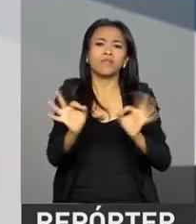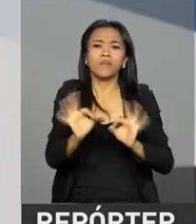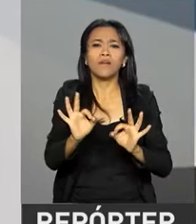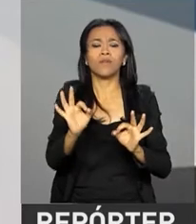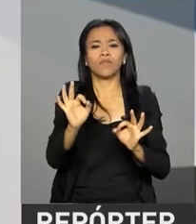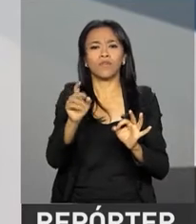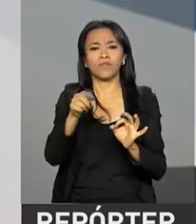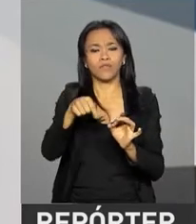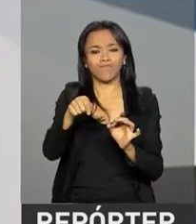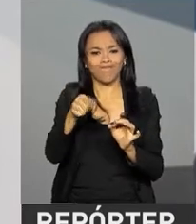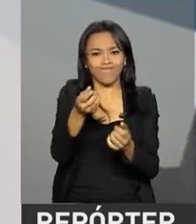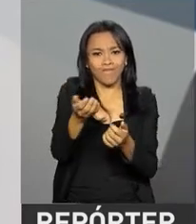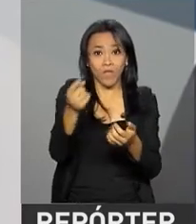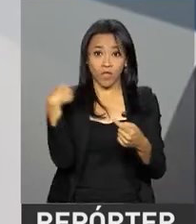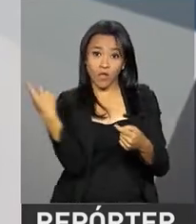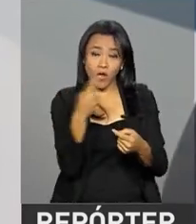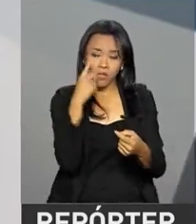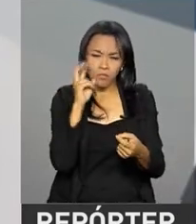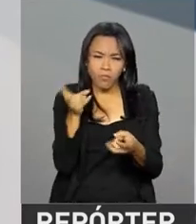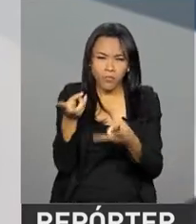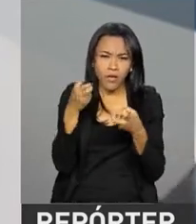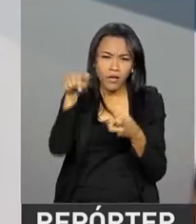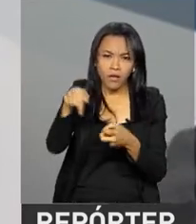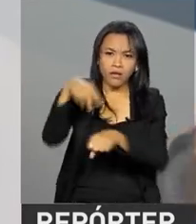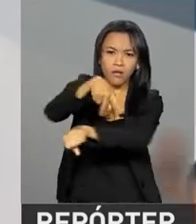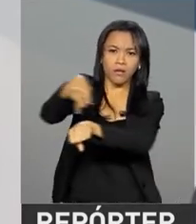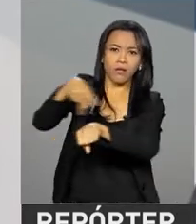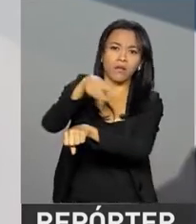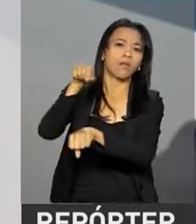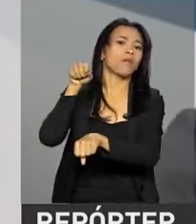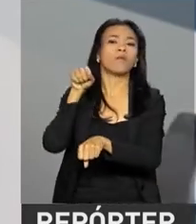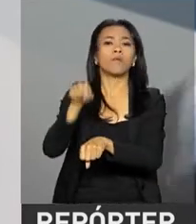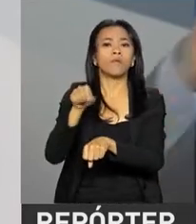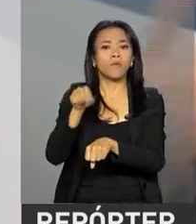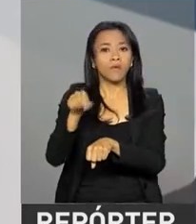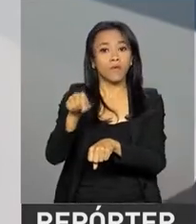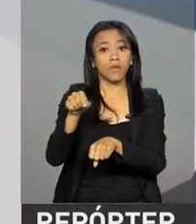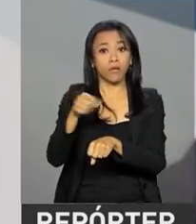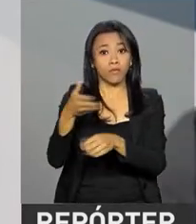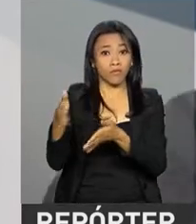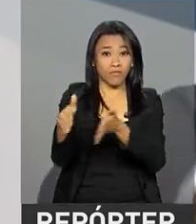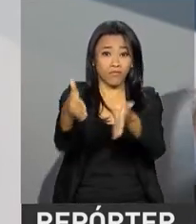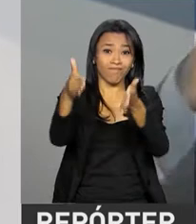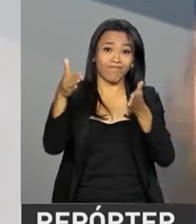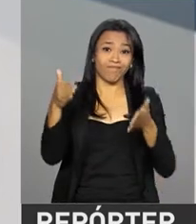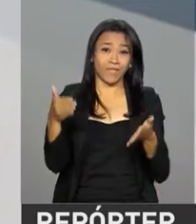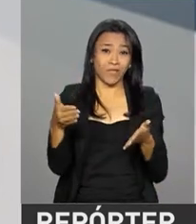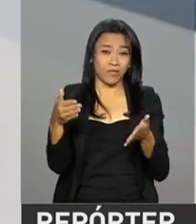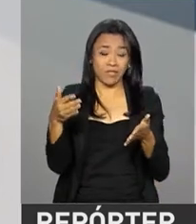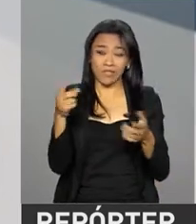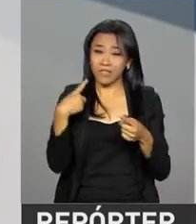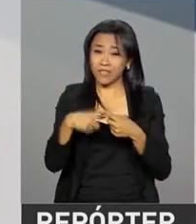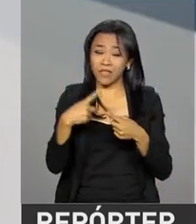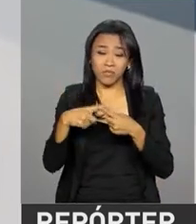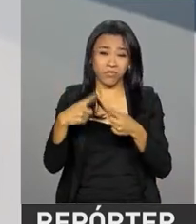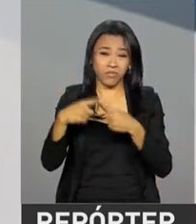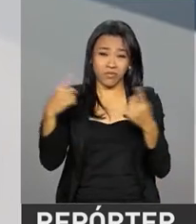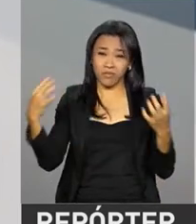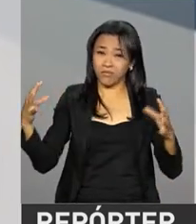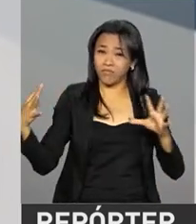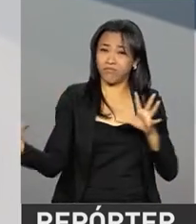a constituinte, porque nós vimos ali um passo a mais num caminho de confronto institucional.